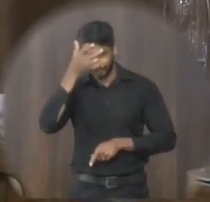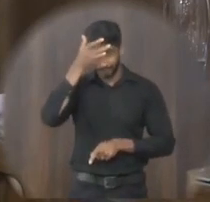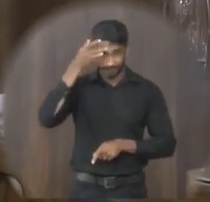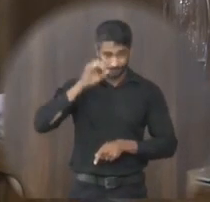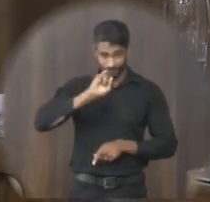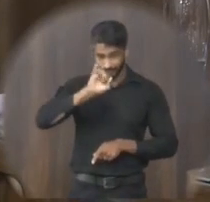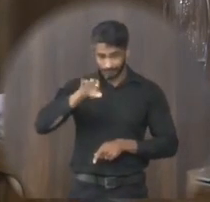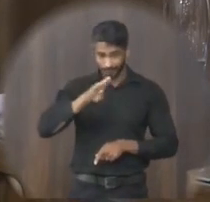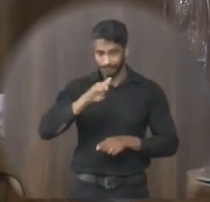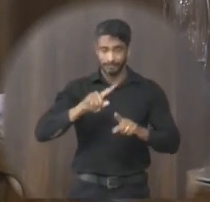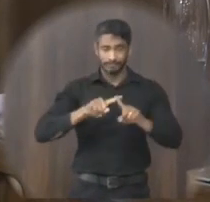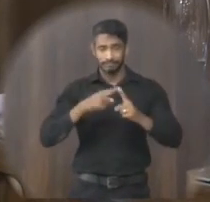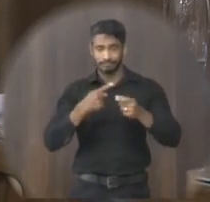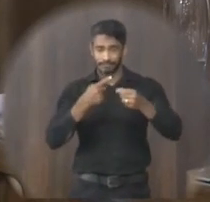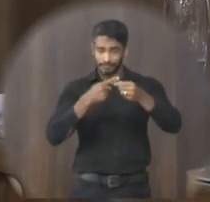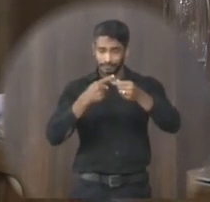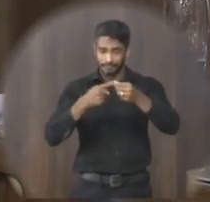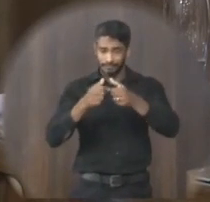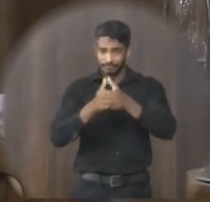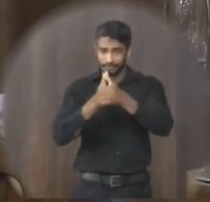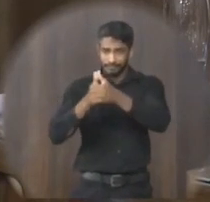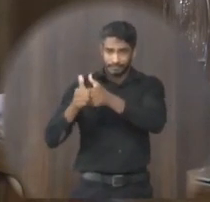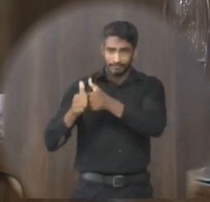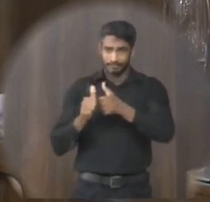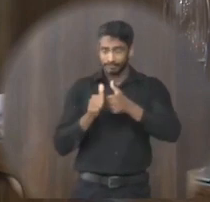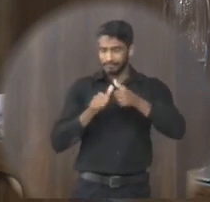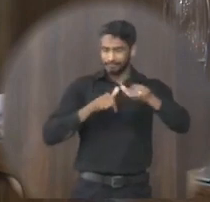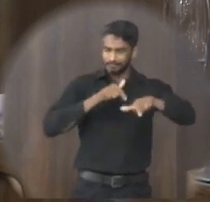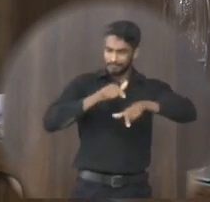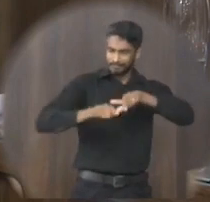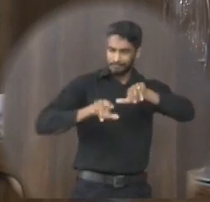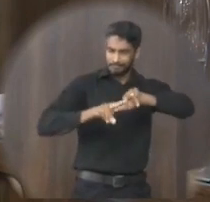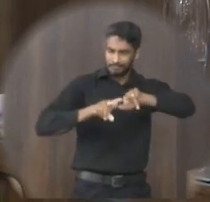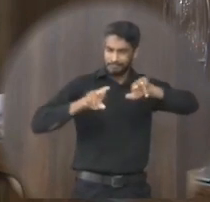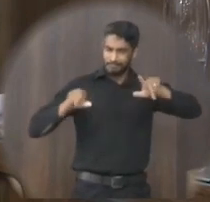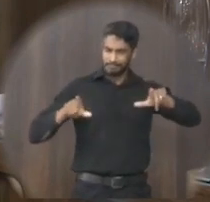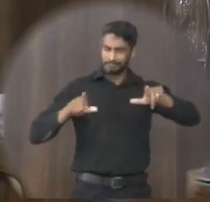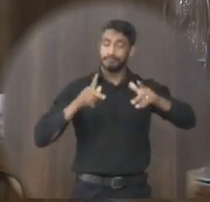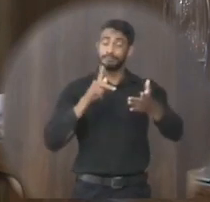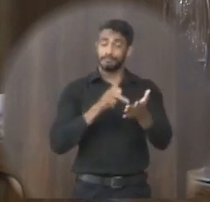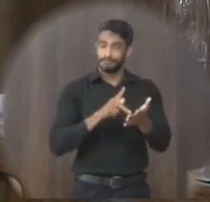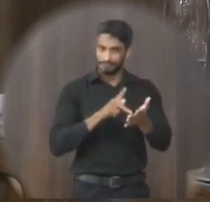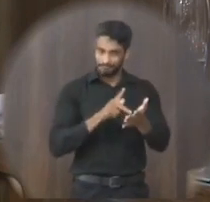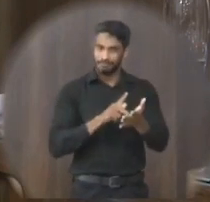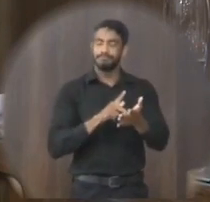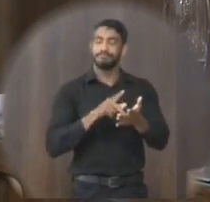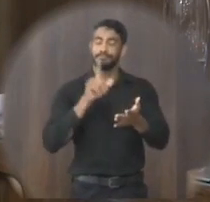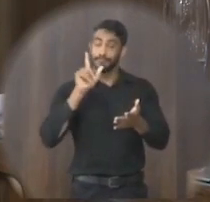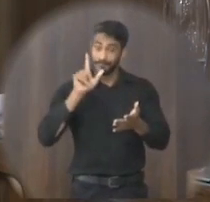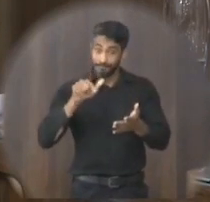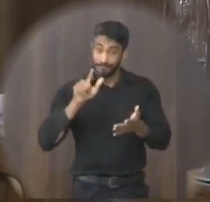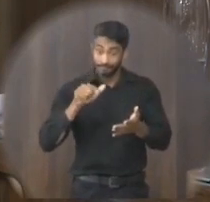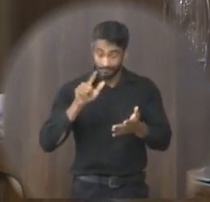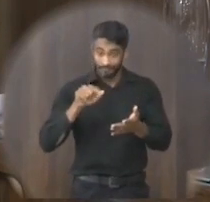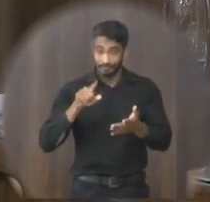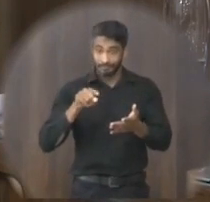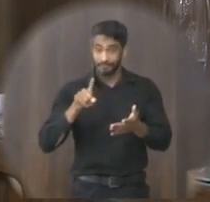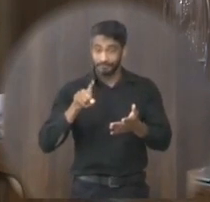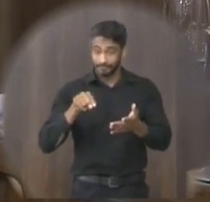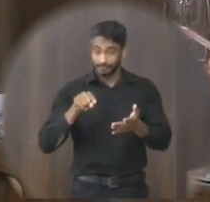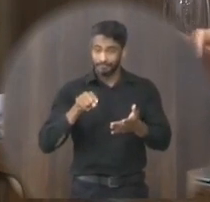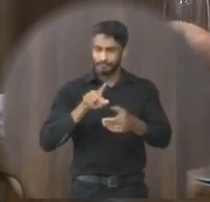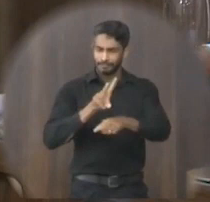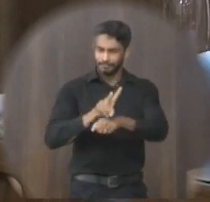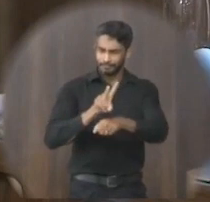Anel Benso como das cidades vizinhas faz um trabalho diferenciado realmente é tratado o o